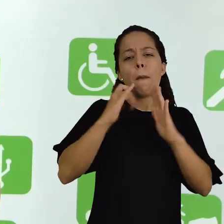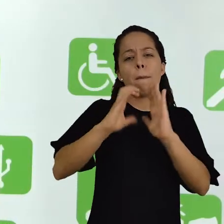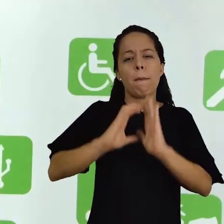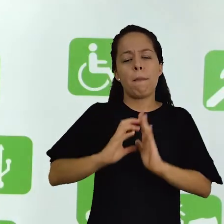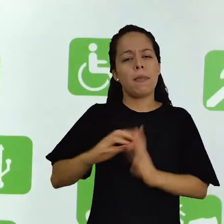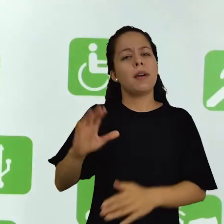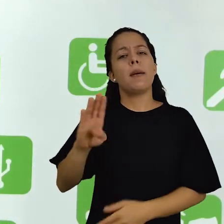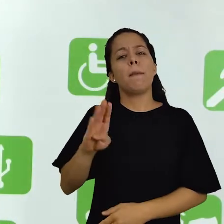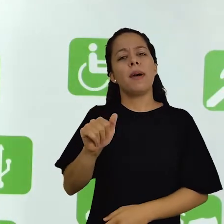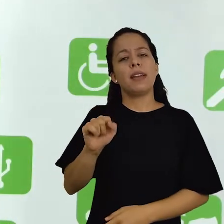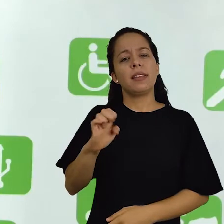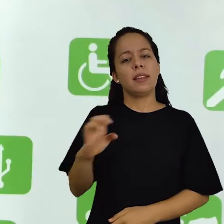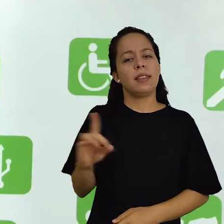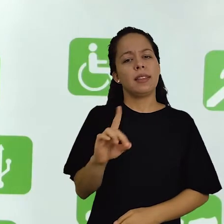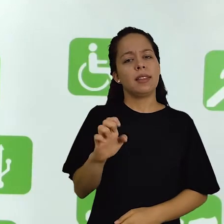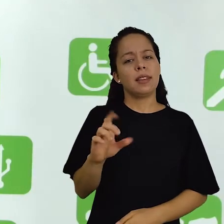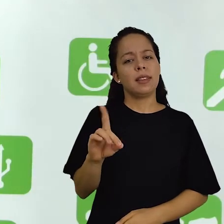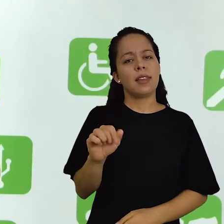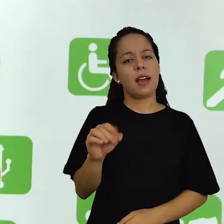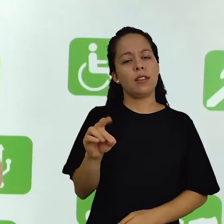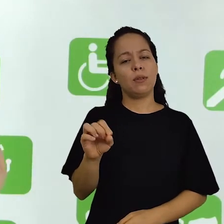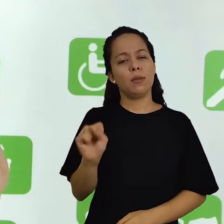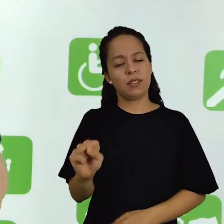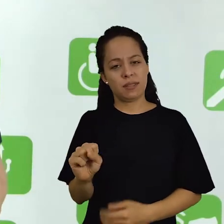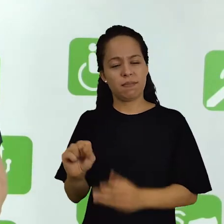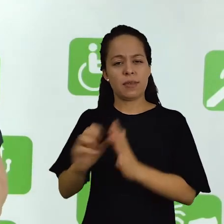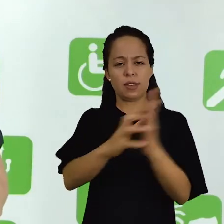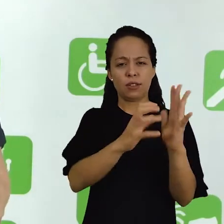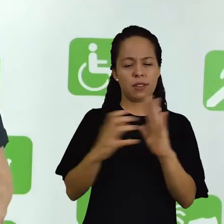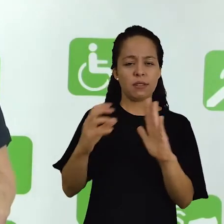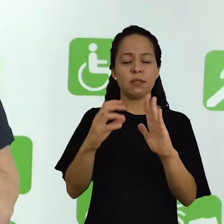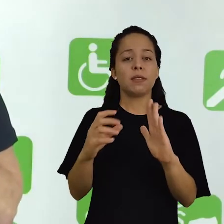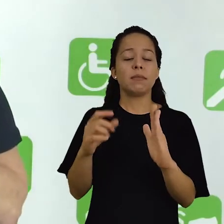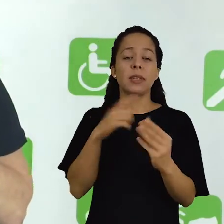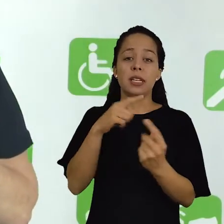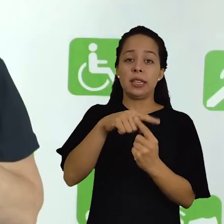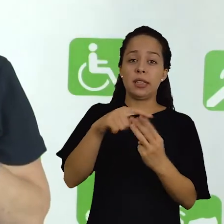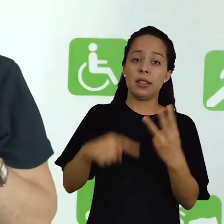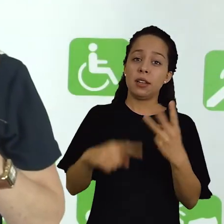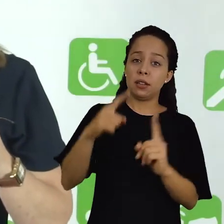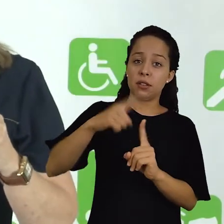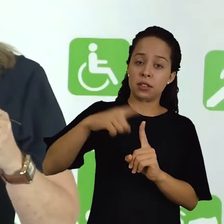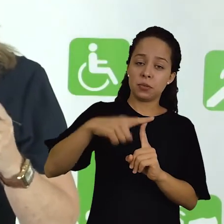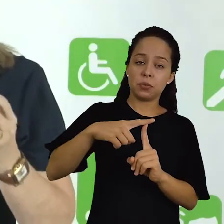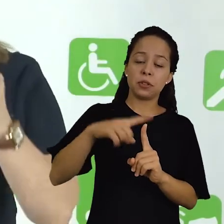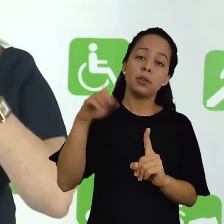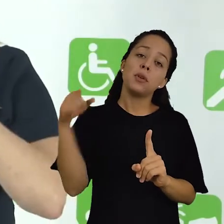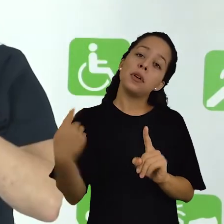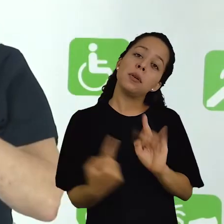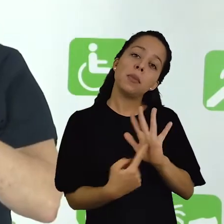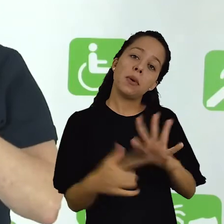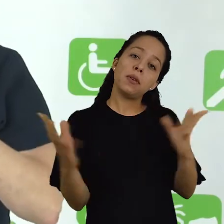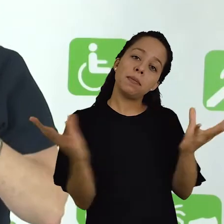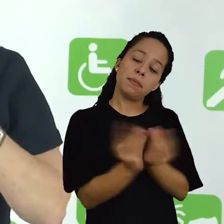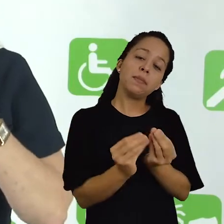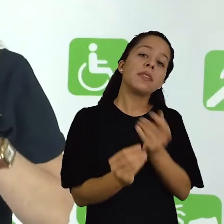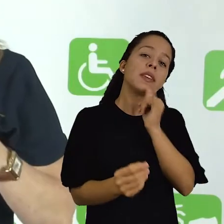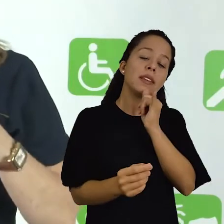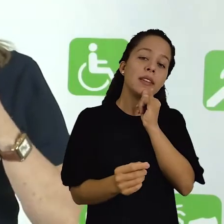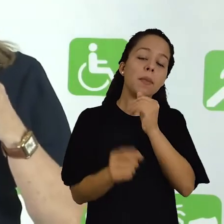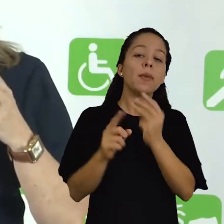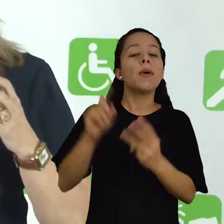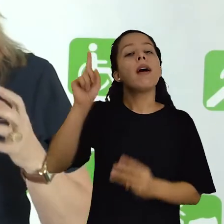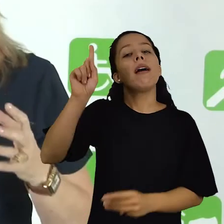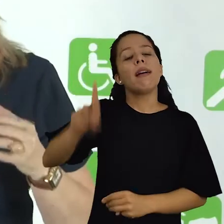interesse em classificar uma dessas comunidades específicas em algum desses três tipos este